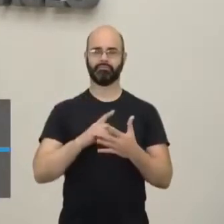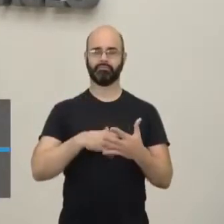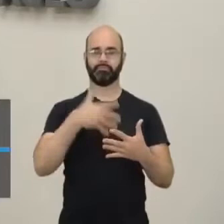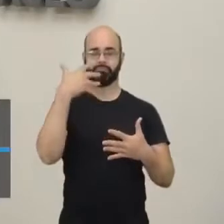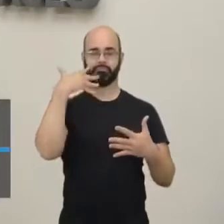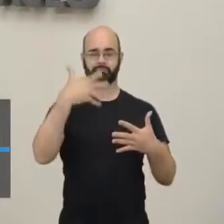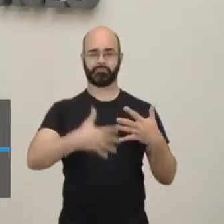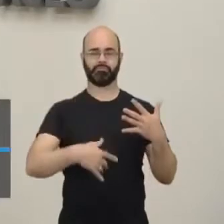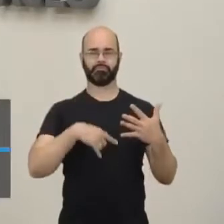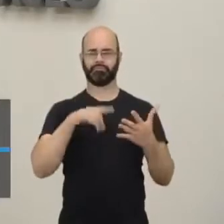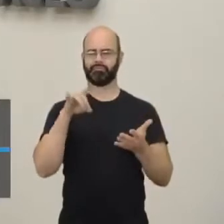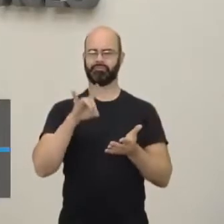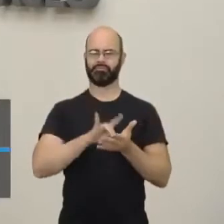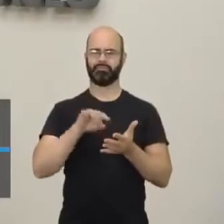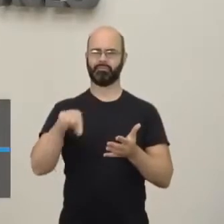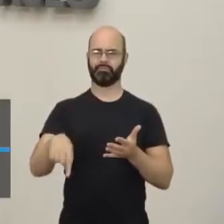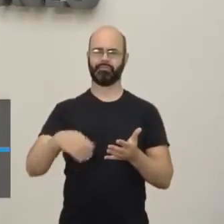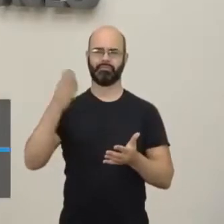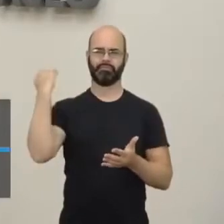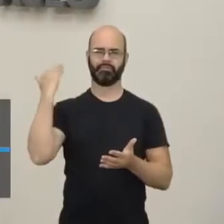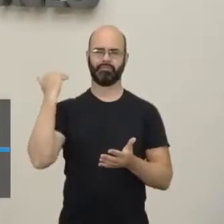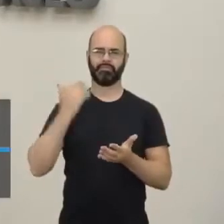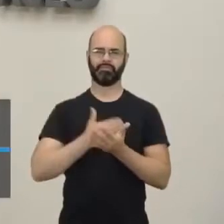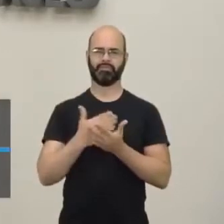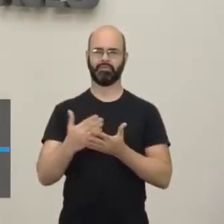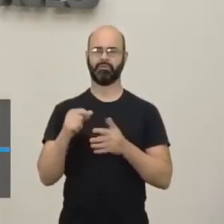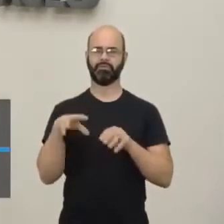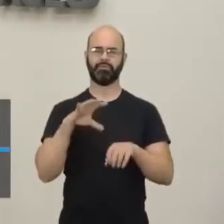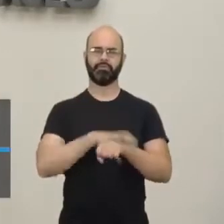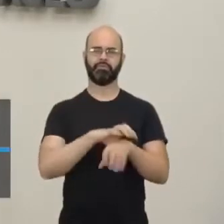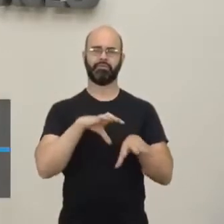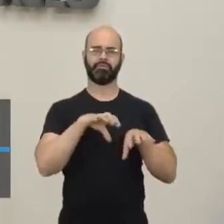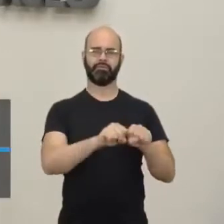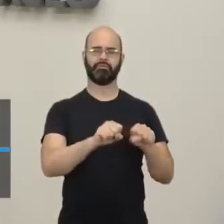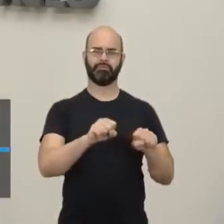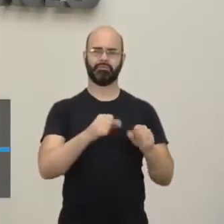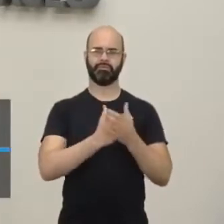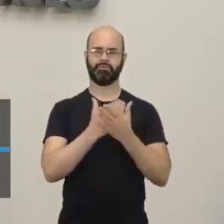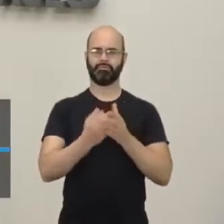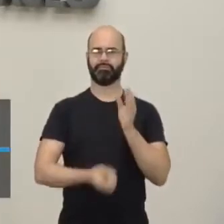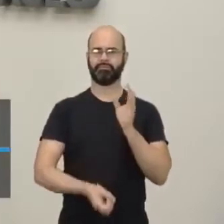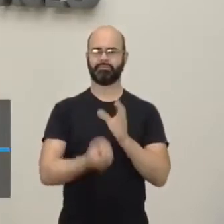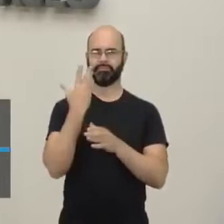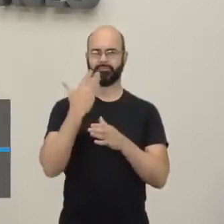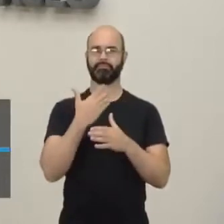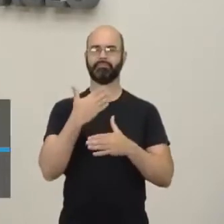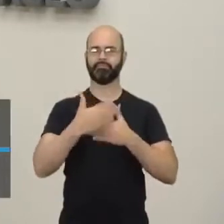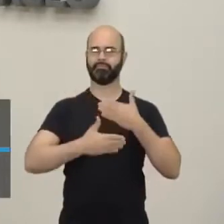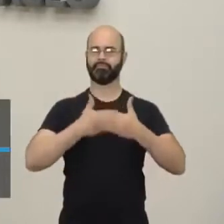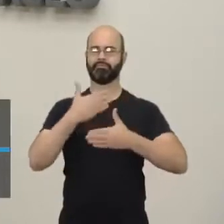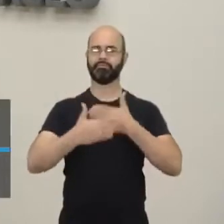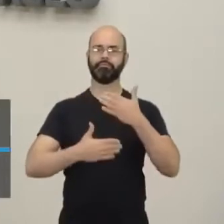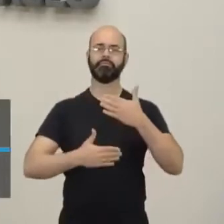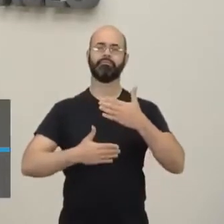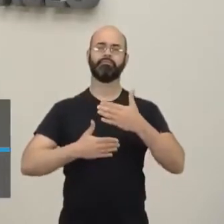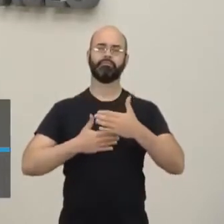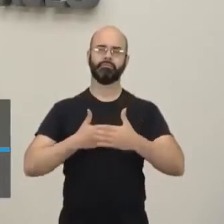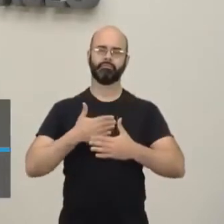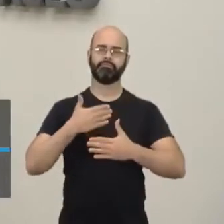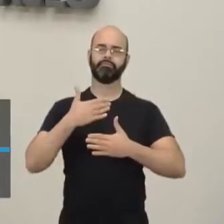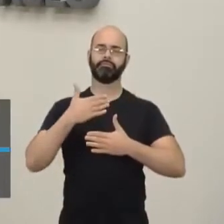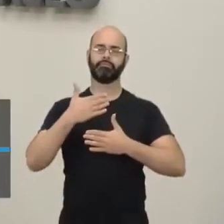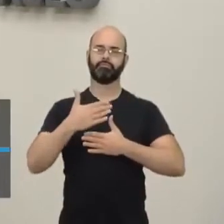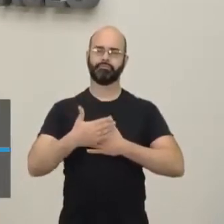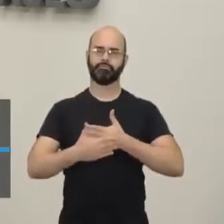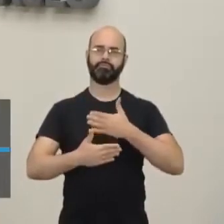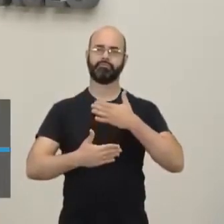enraizada, vem desde a época do período de colonização, então é um processo lento, gradual, que